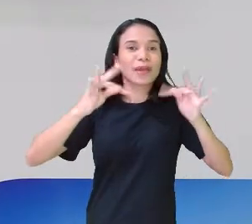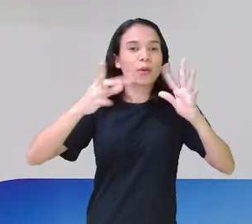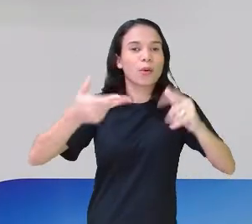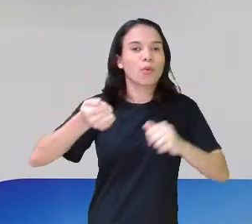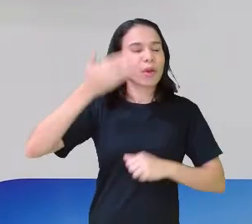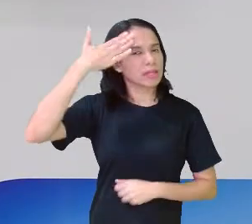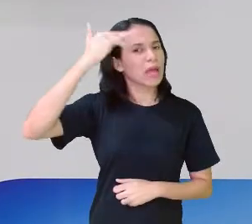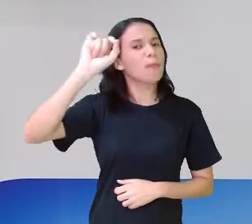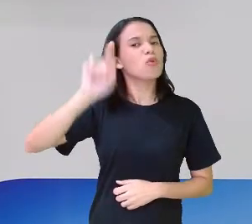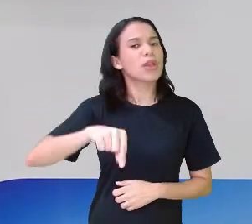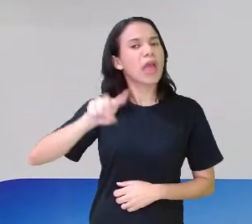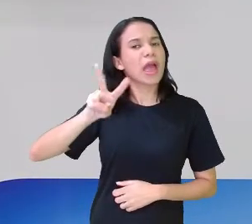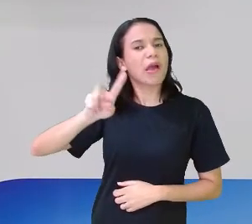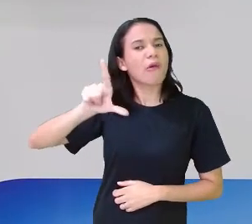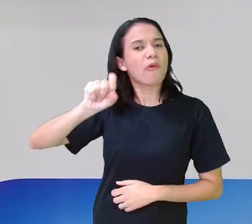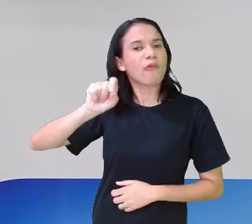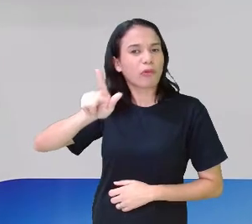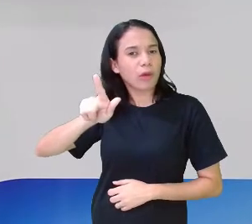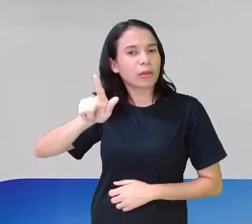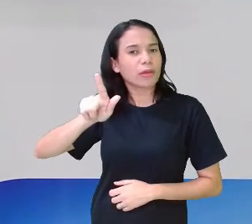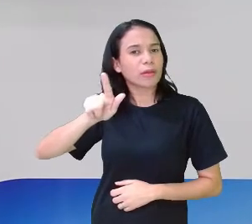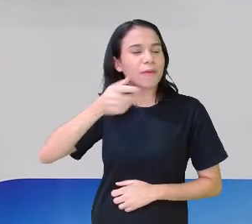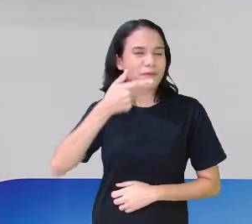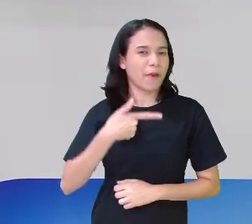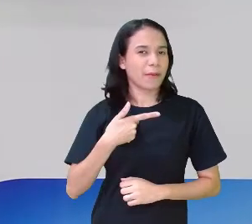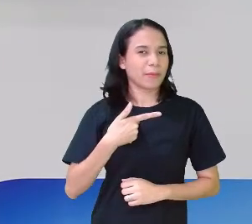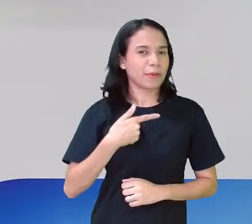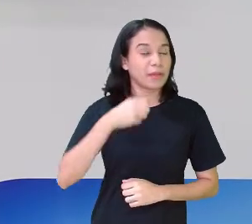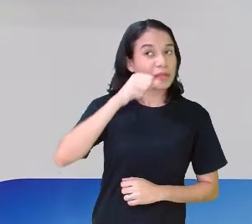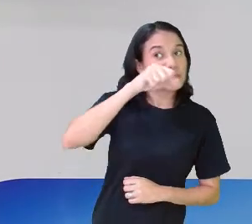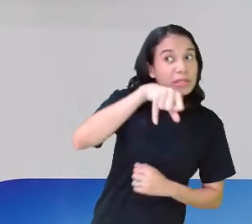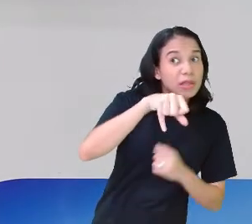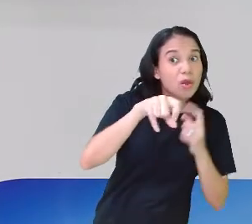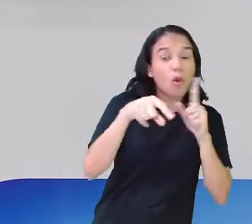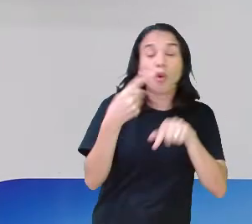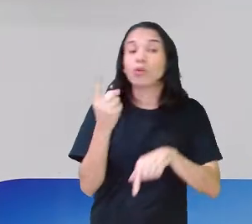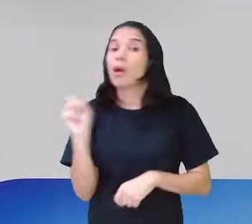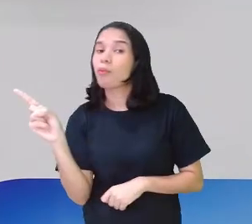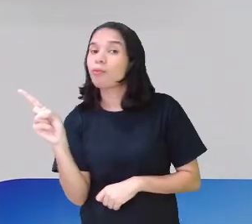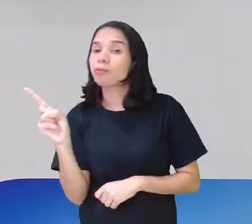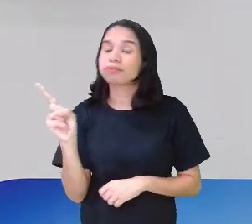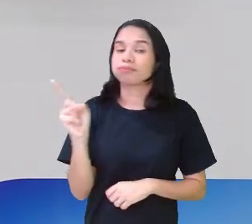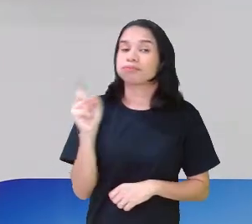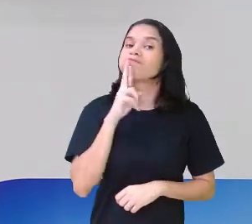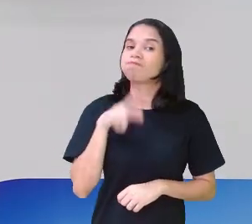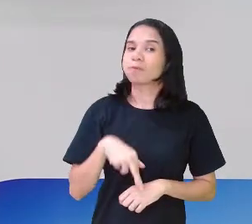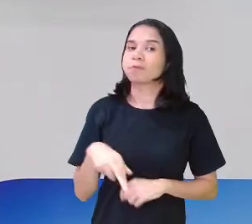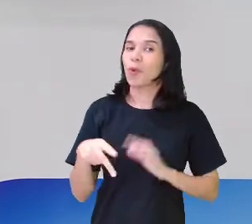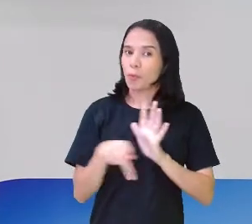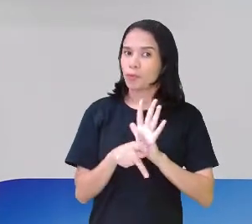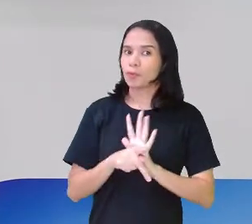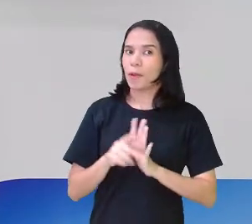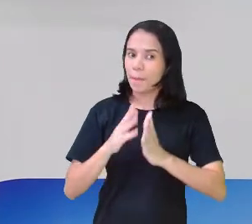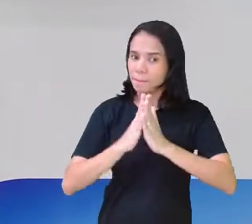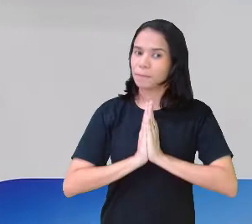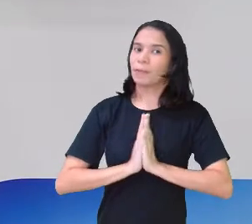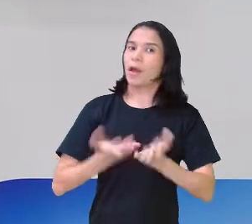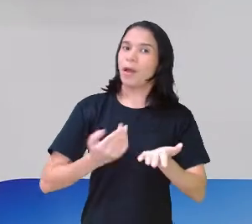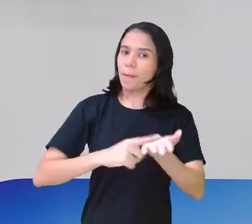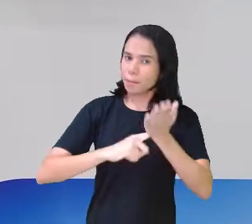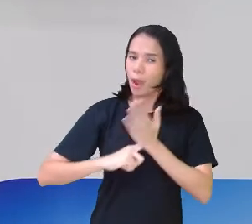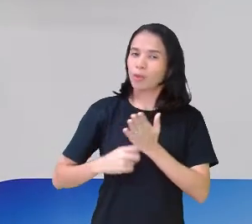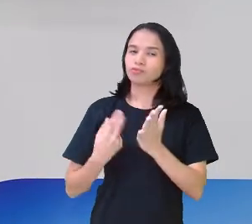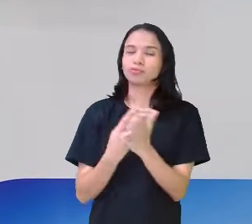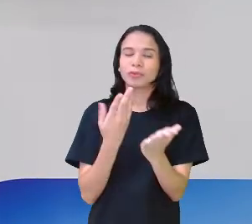sabe o que é um vlog? Diz aí pra mim, sim ou não. Responde a professora. Me ajuda a dar